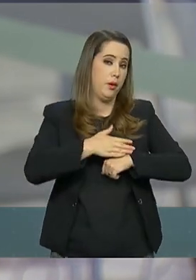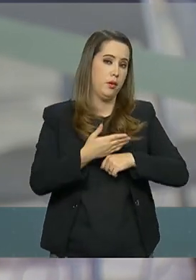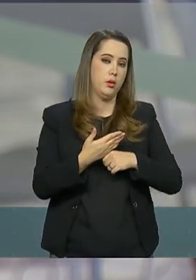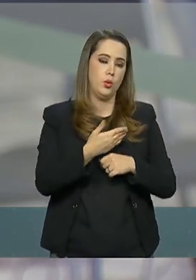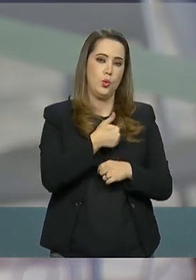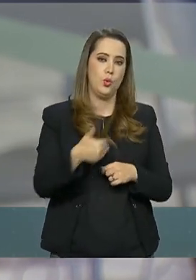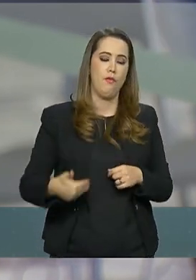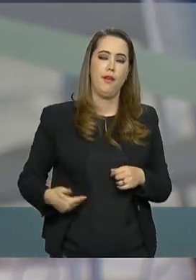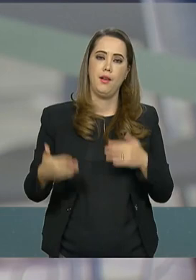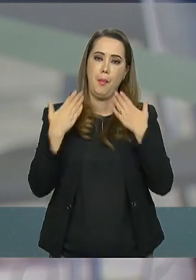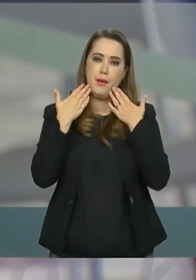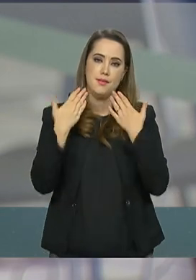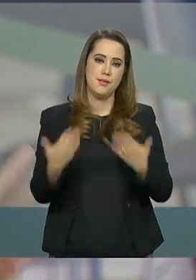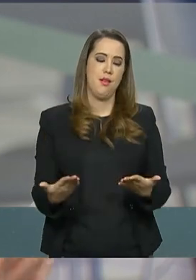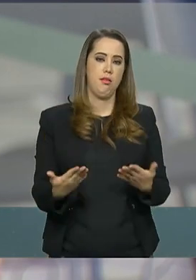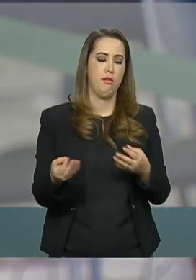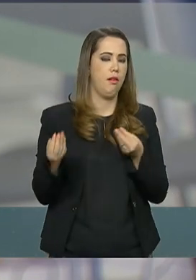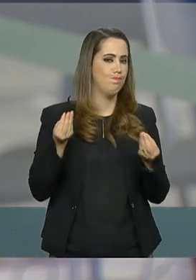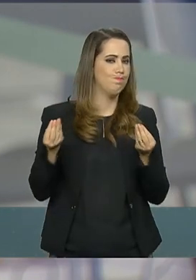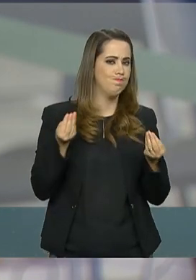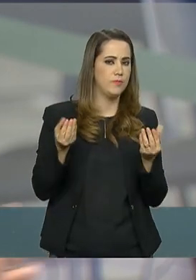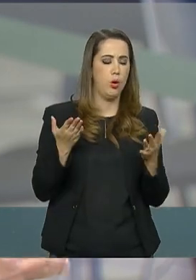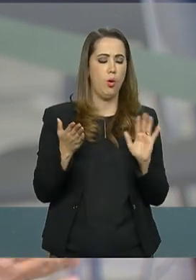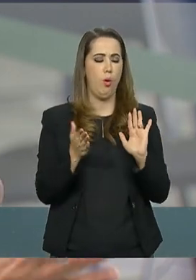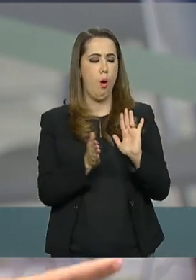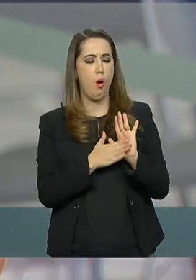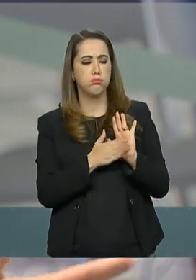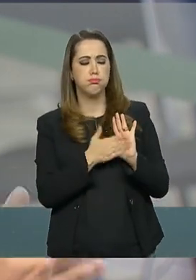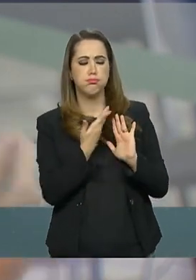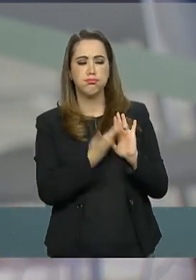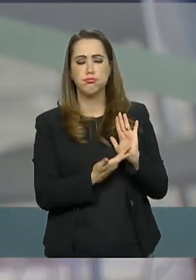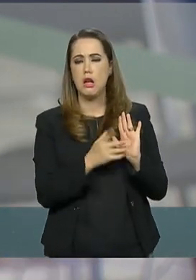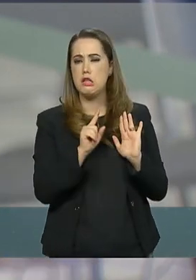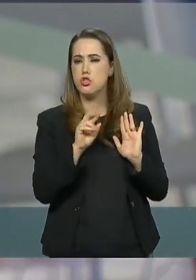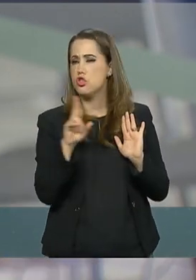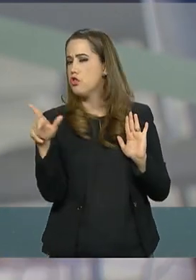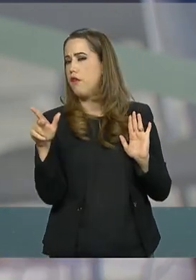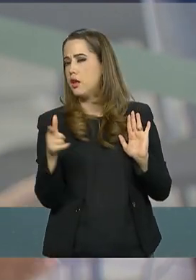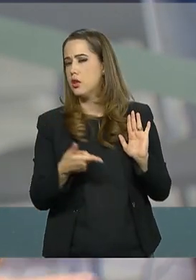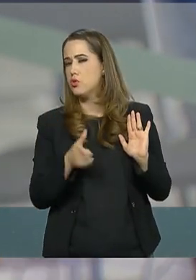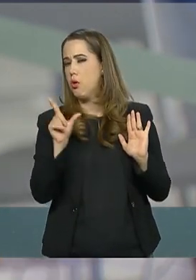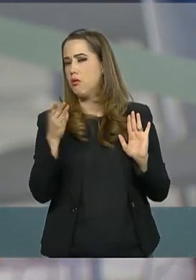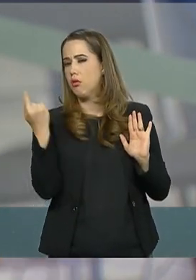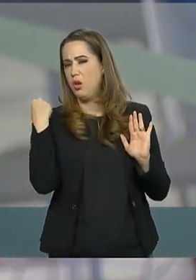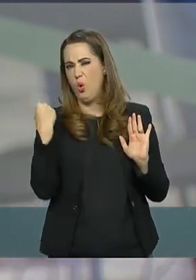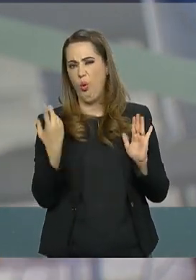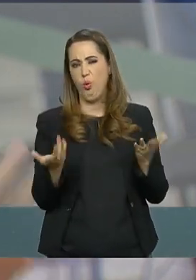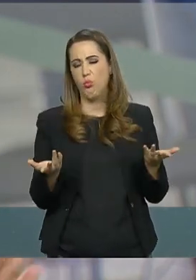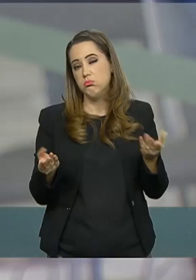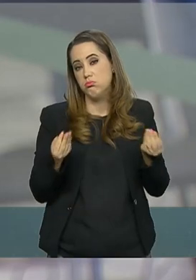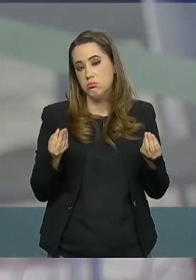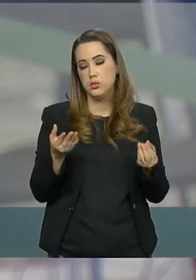apresentar isso, como é que essa proposta, que ela deve ser um pouco diferente da medida provisória anterior.